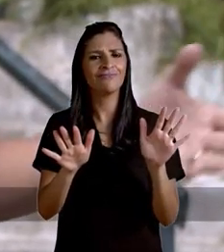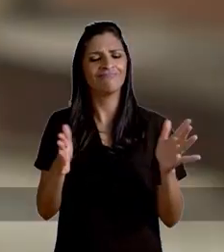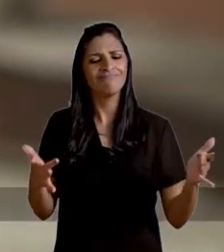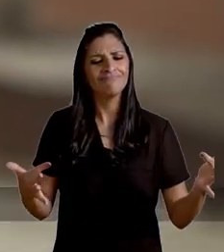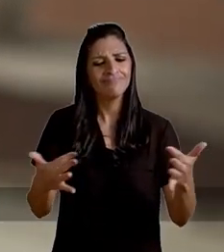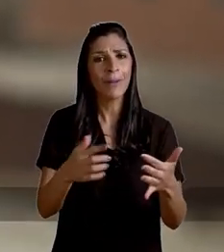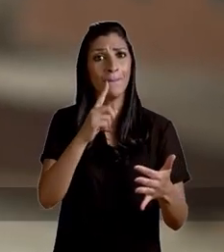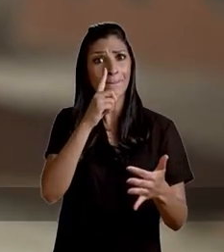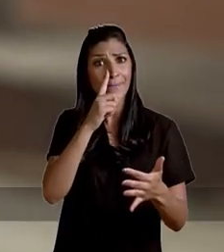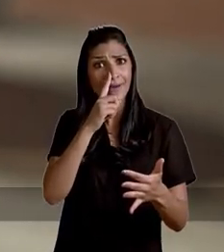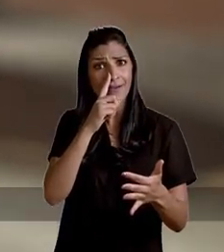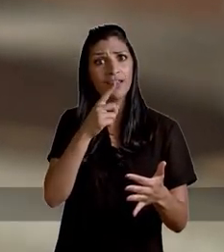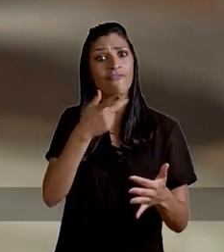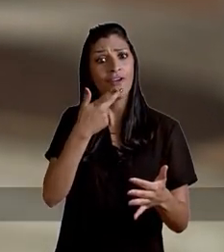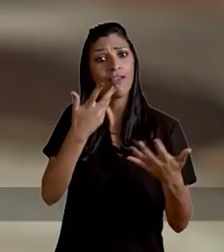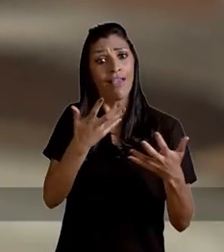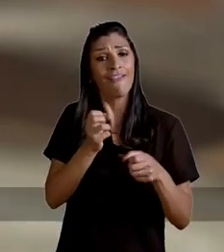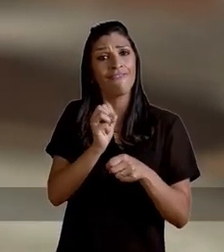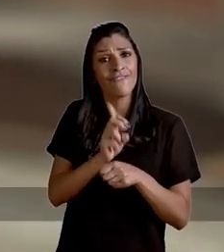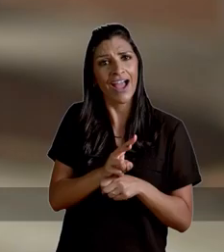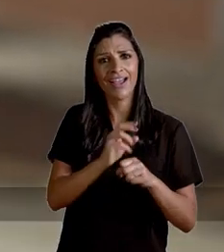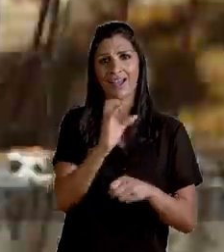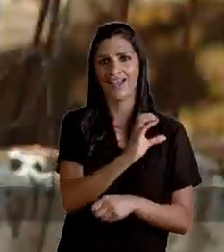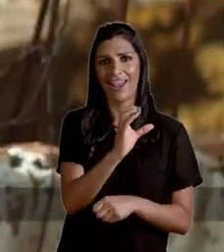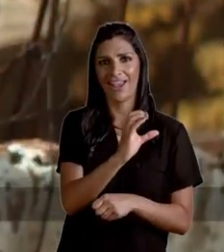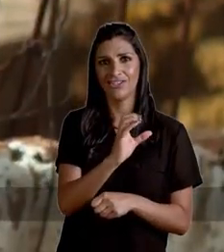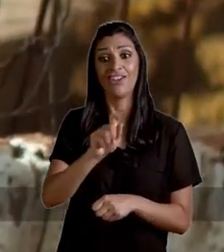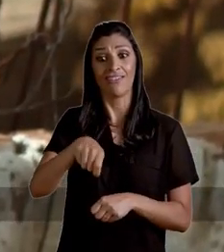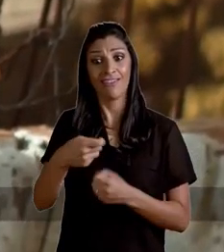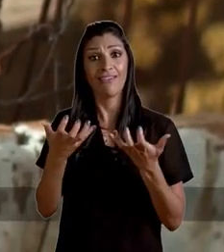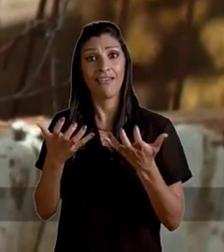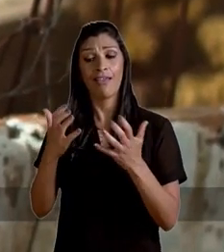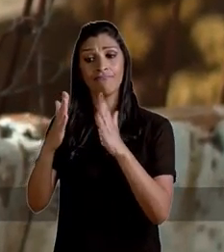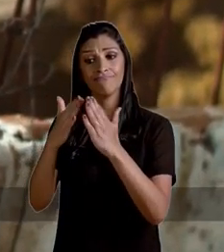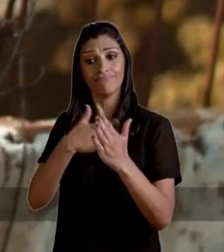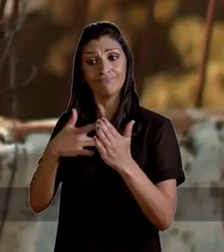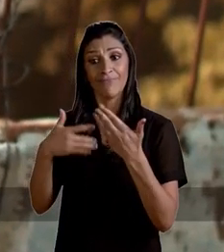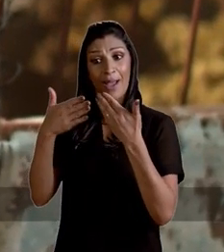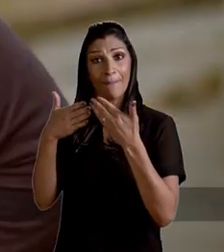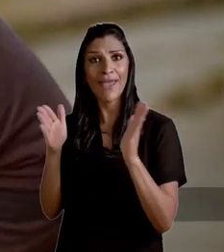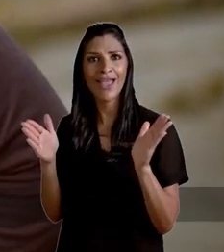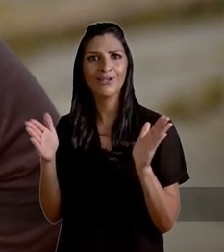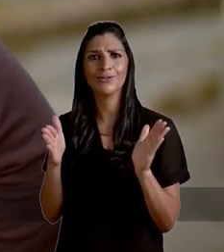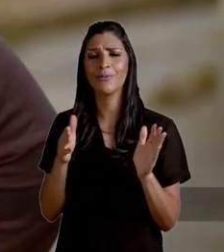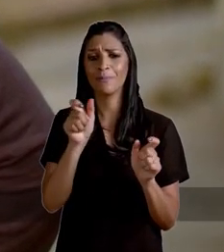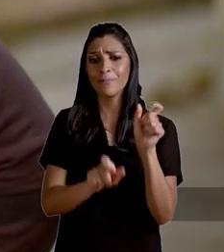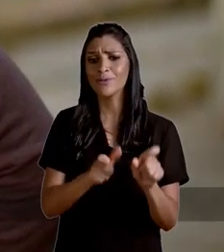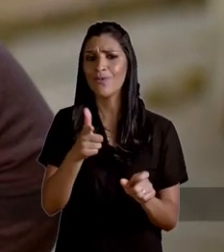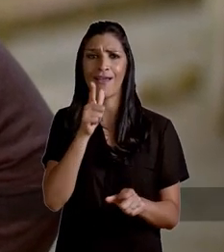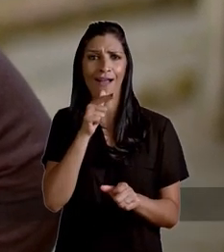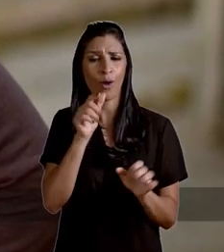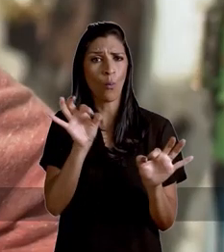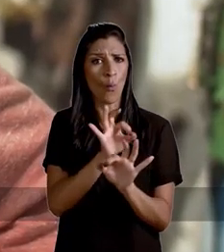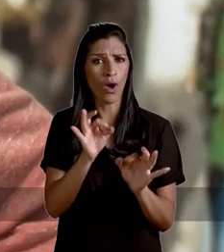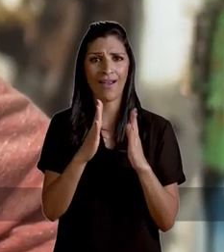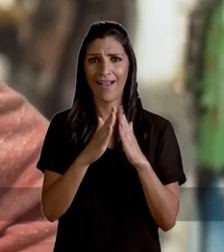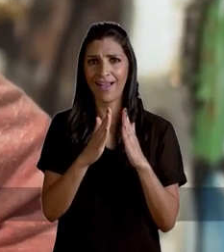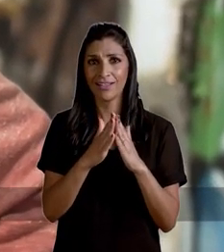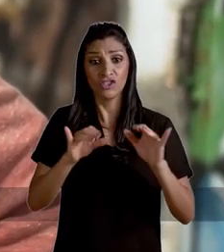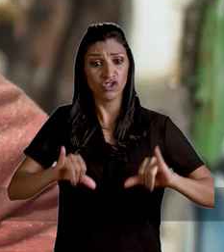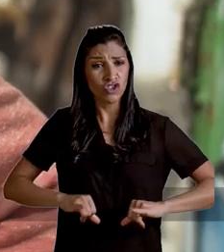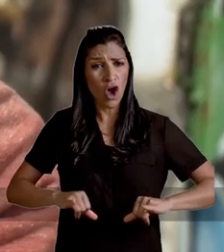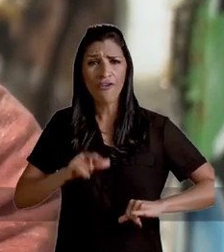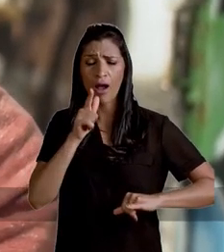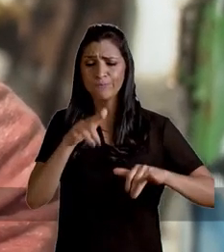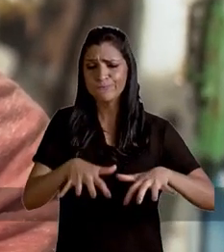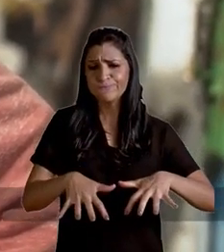Ouvindo a voz das mães que precisam de vaga nas creches. De quem precisa do posto de saúde aberto. De quem não tem água em casa. De quem